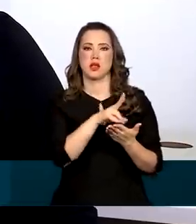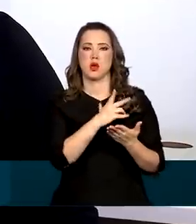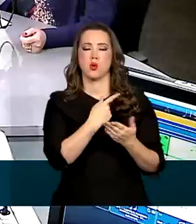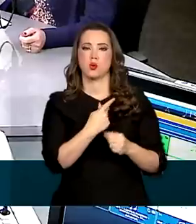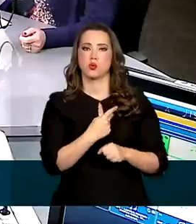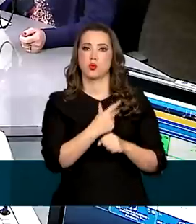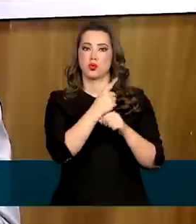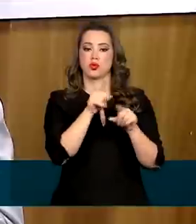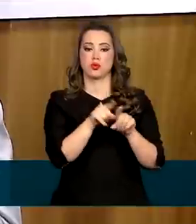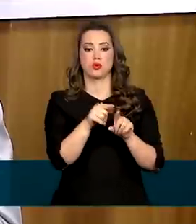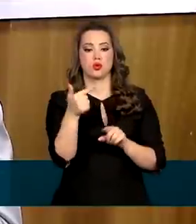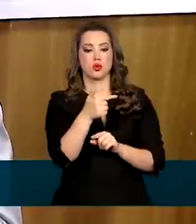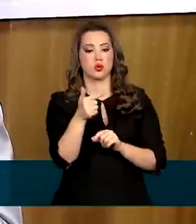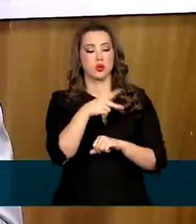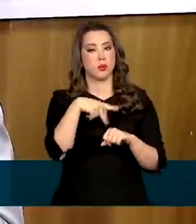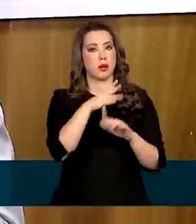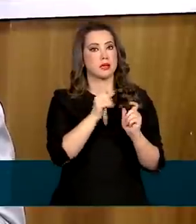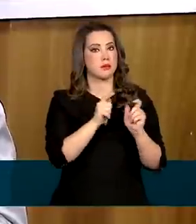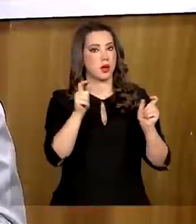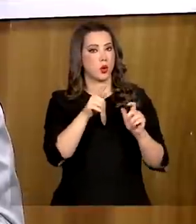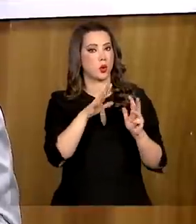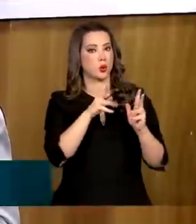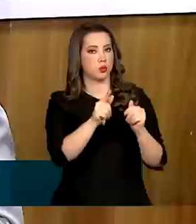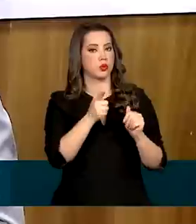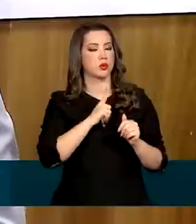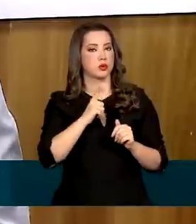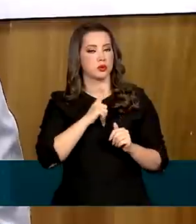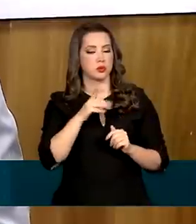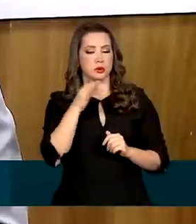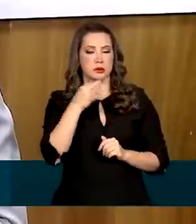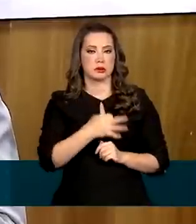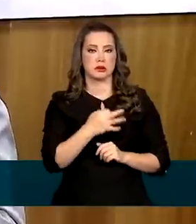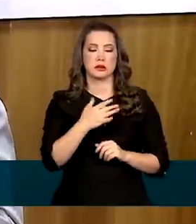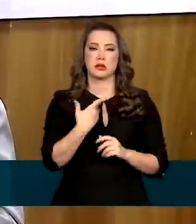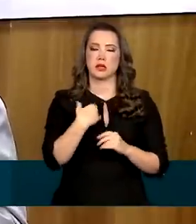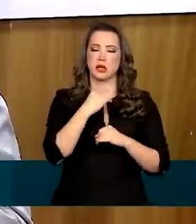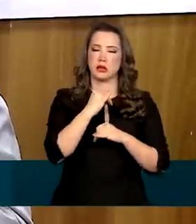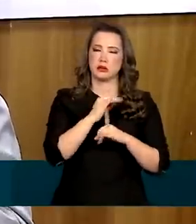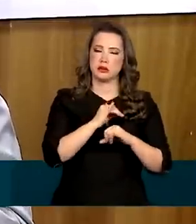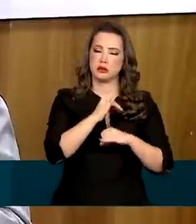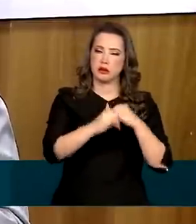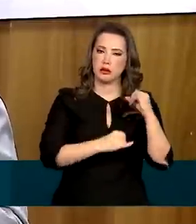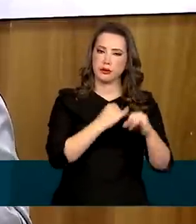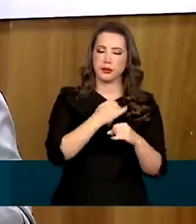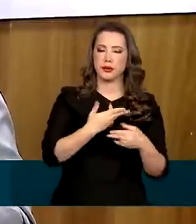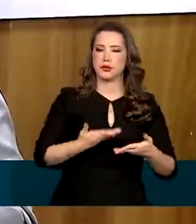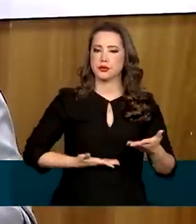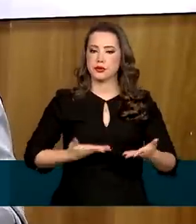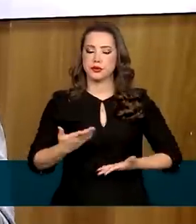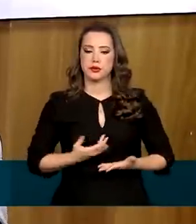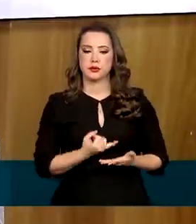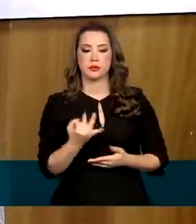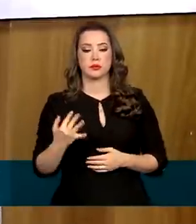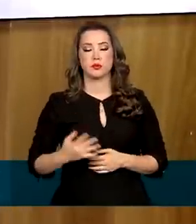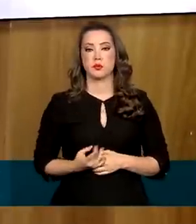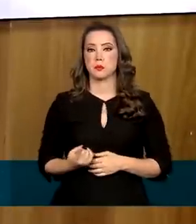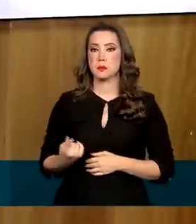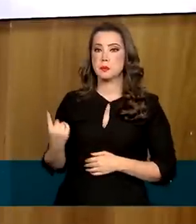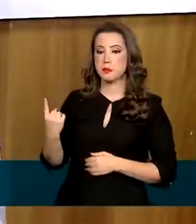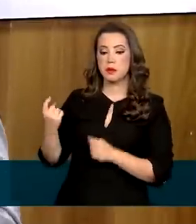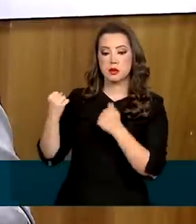digital. O Brasil se destacou por ter uma estratégia muito acertada. Uma estratégia que observou práticas